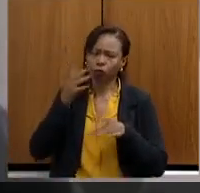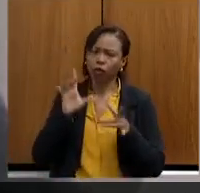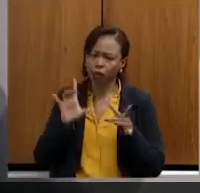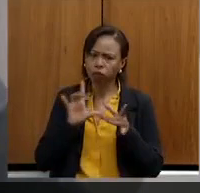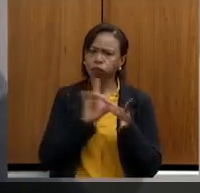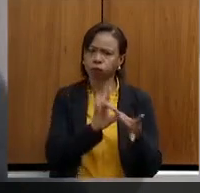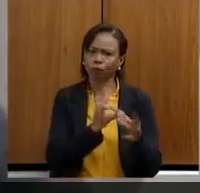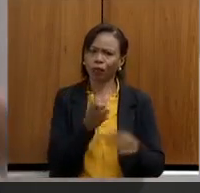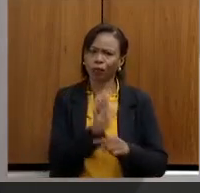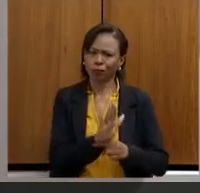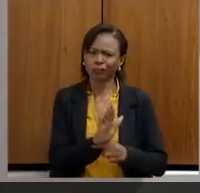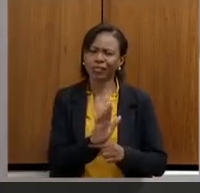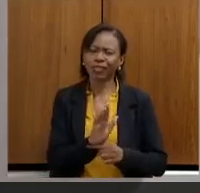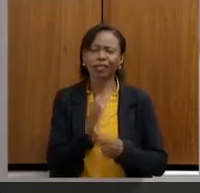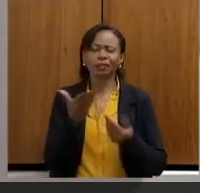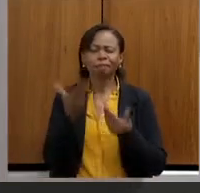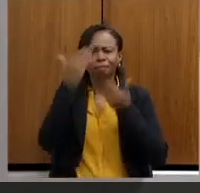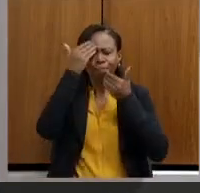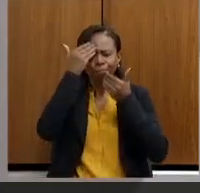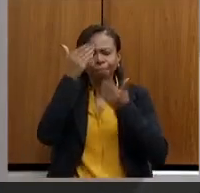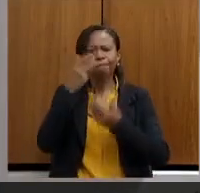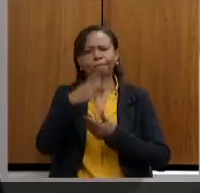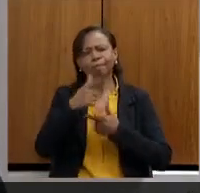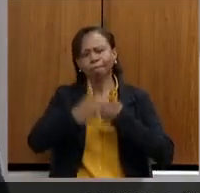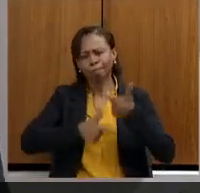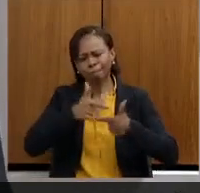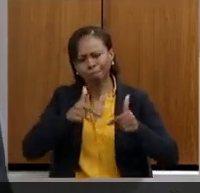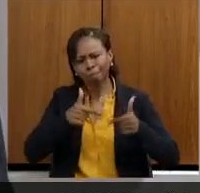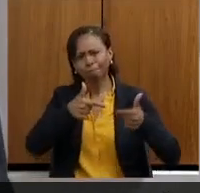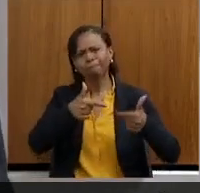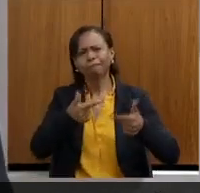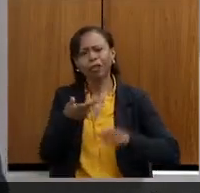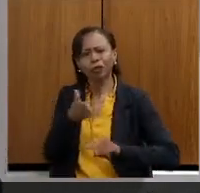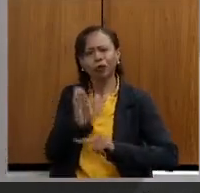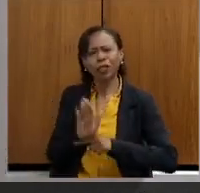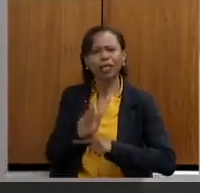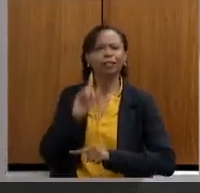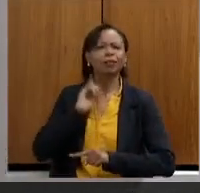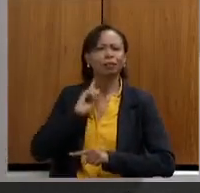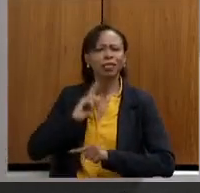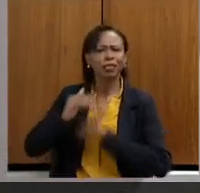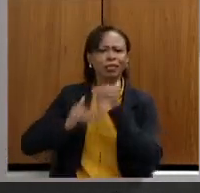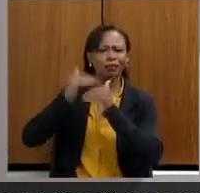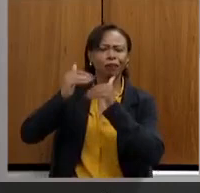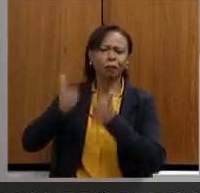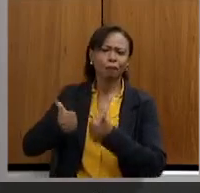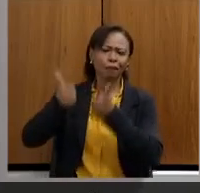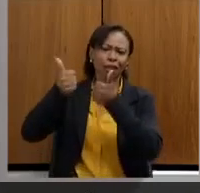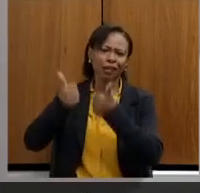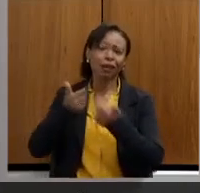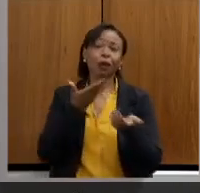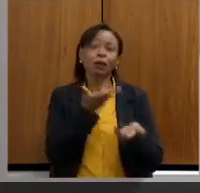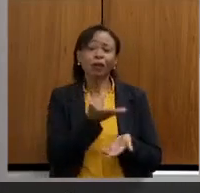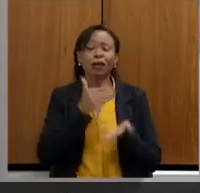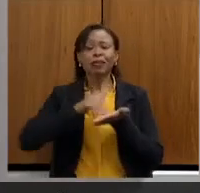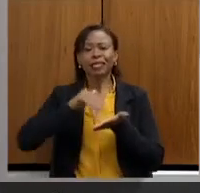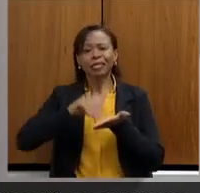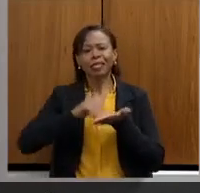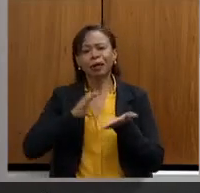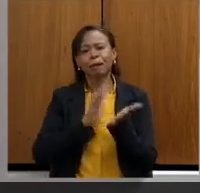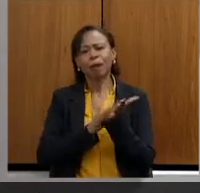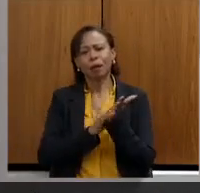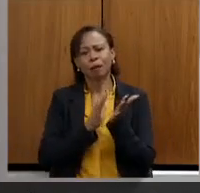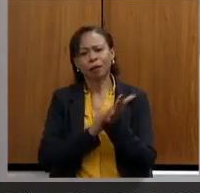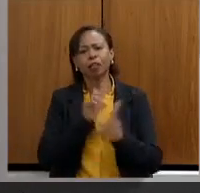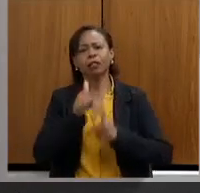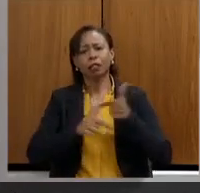bem? Minha gratidão ao trabalho, ao empenho de vocês para fazer desse Estado um Estado maior e melhor. Secretária, parabéns pelo trabalho desenvolvido